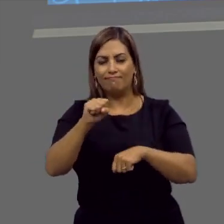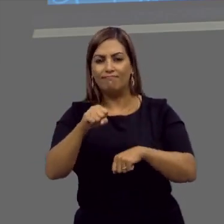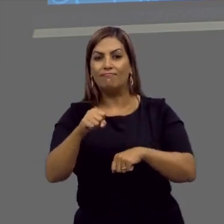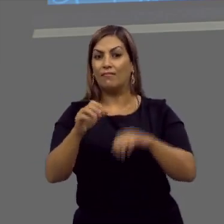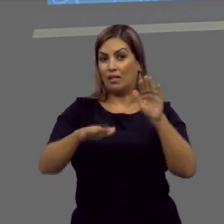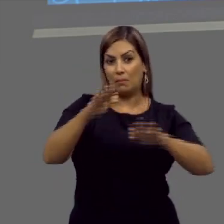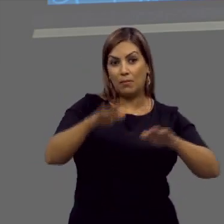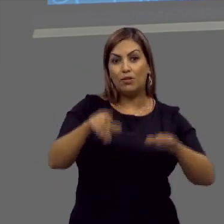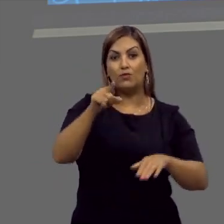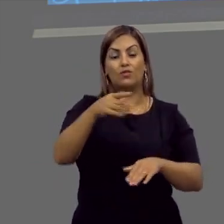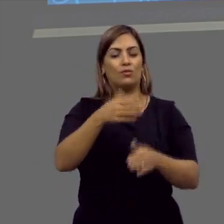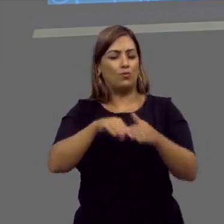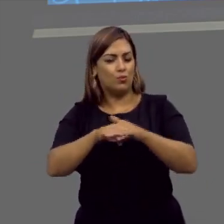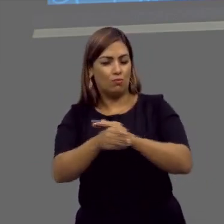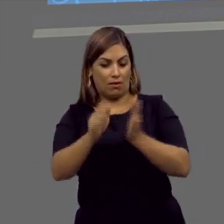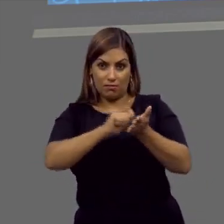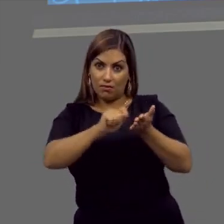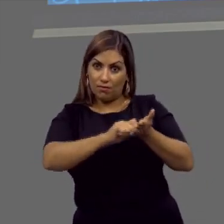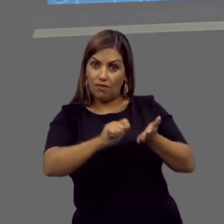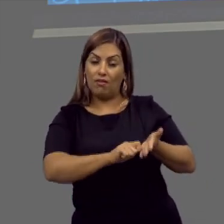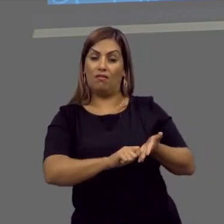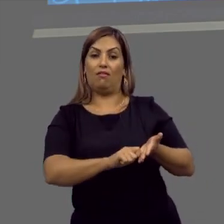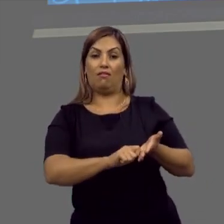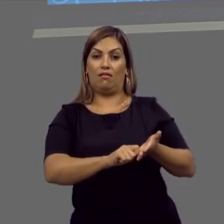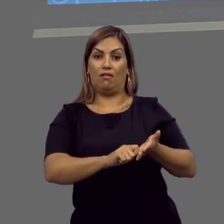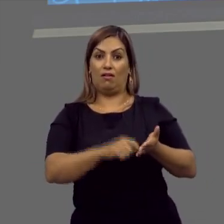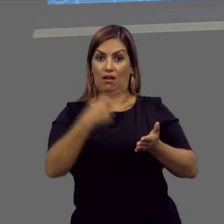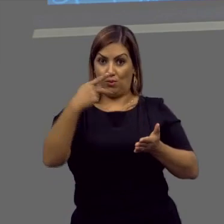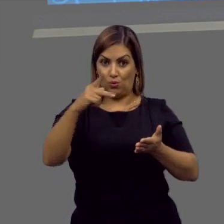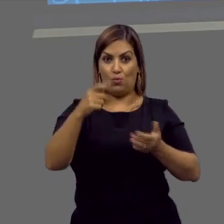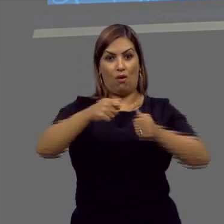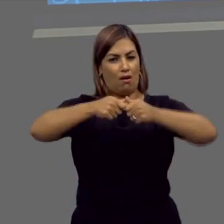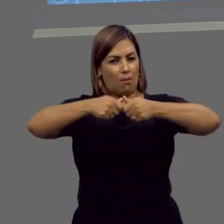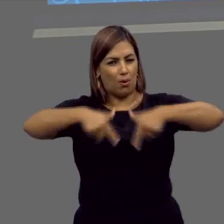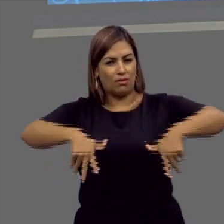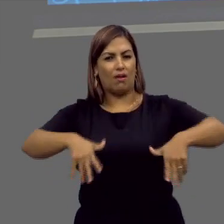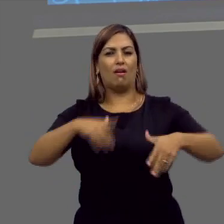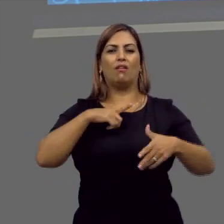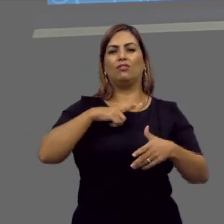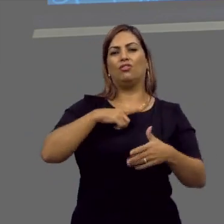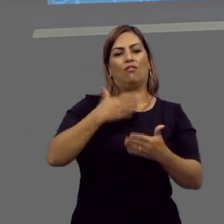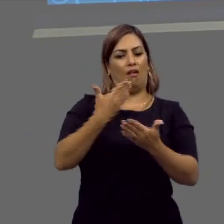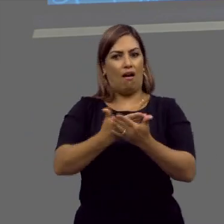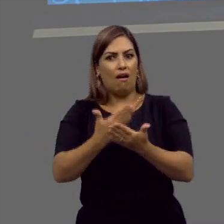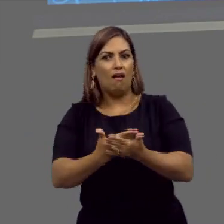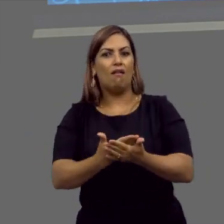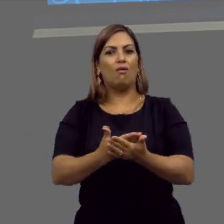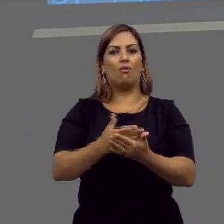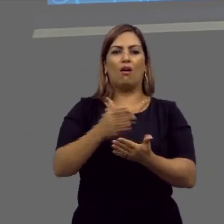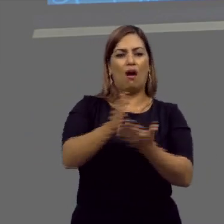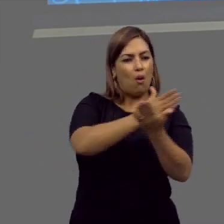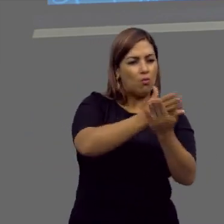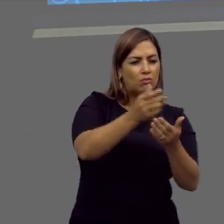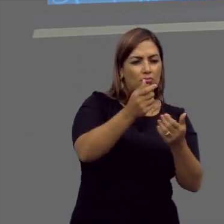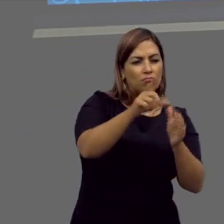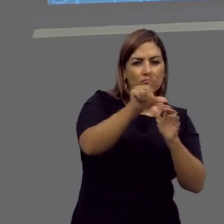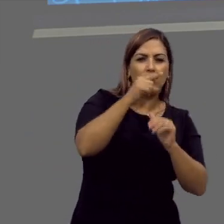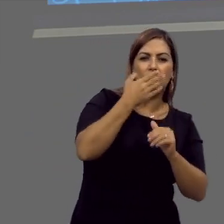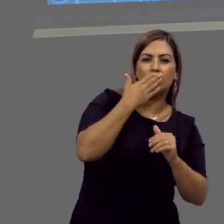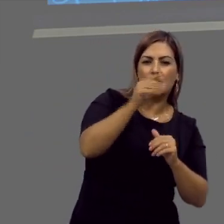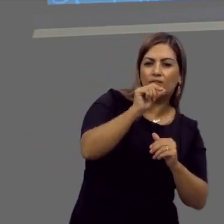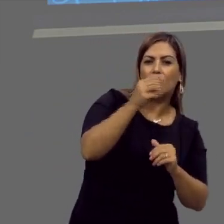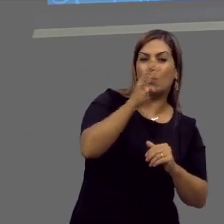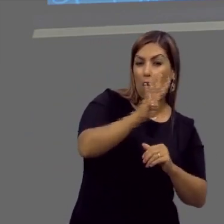depende daquilo que você tem acostumado, né? A trabalhar aí, durante a sua abordagem, durante as aulas. Alguns preferem quatro